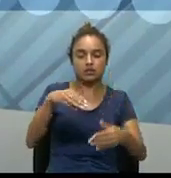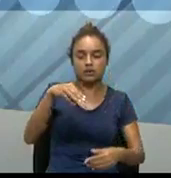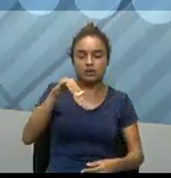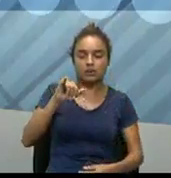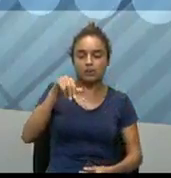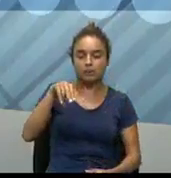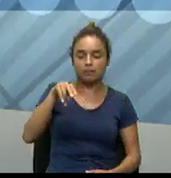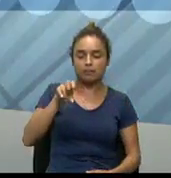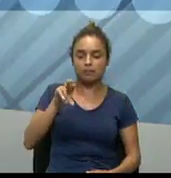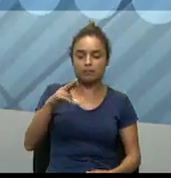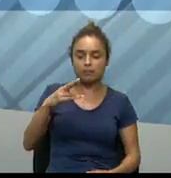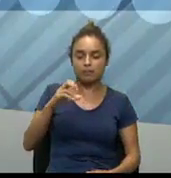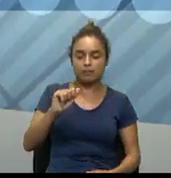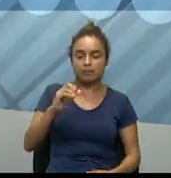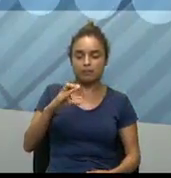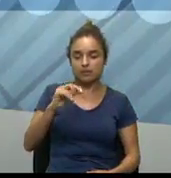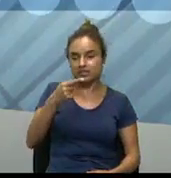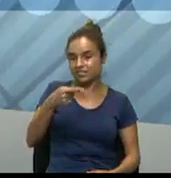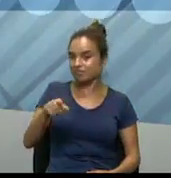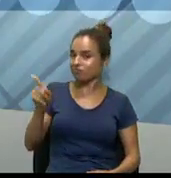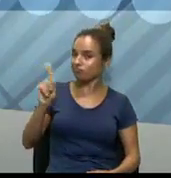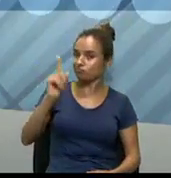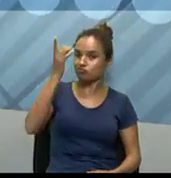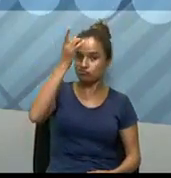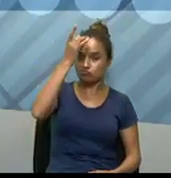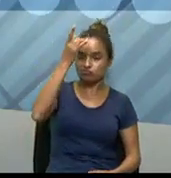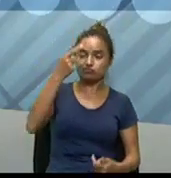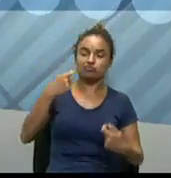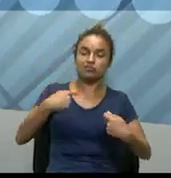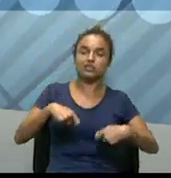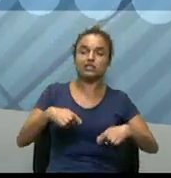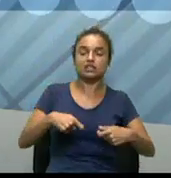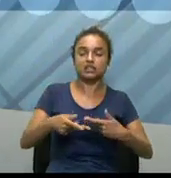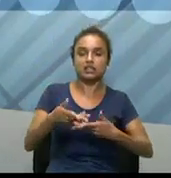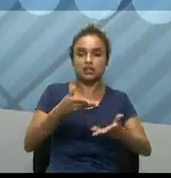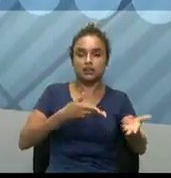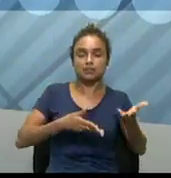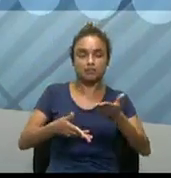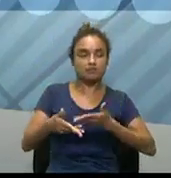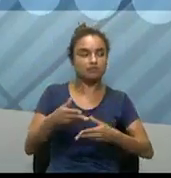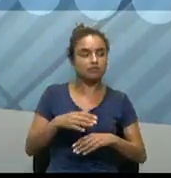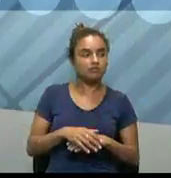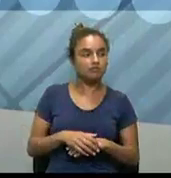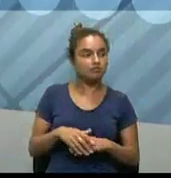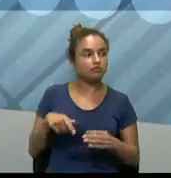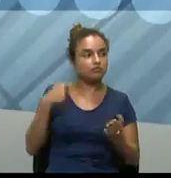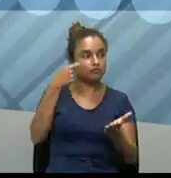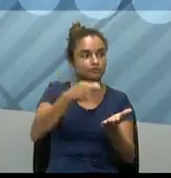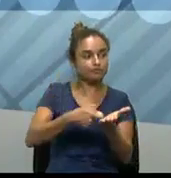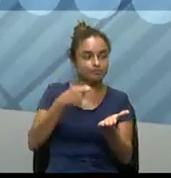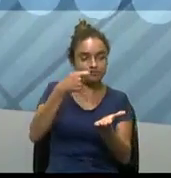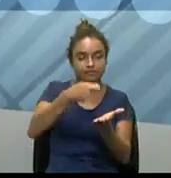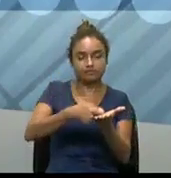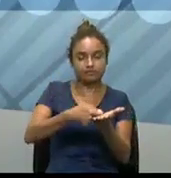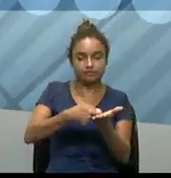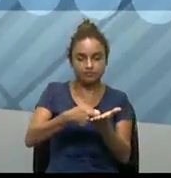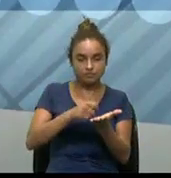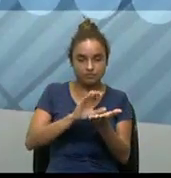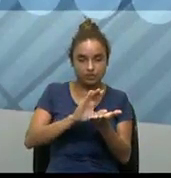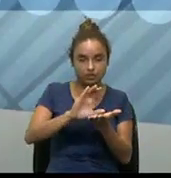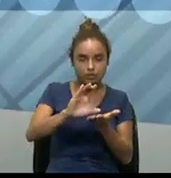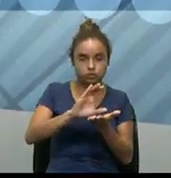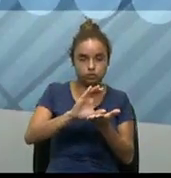vocês, não é fácil, né, e precisa de um grande investimento. E,